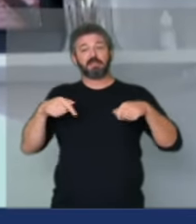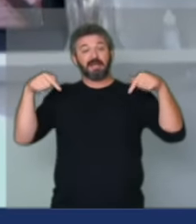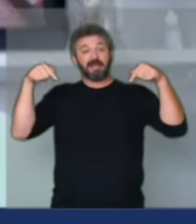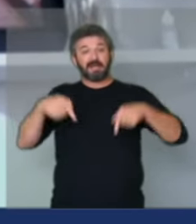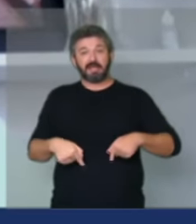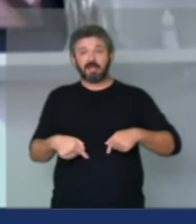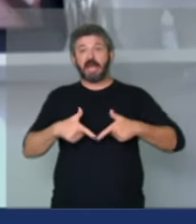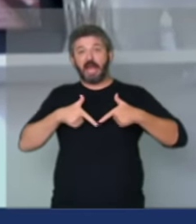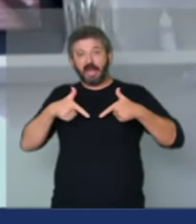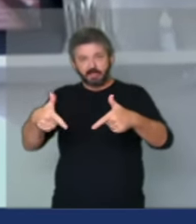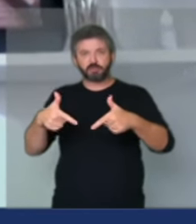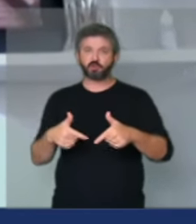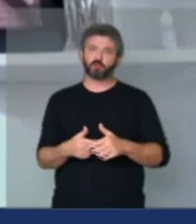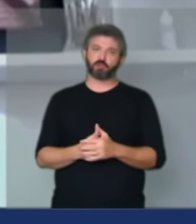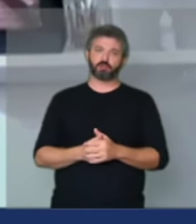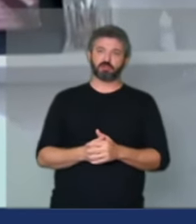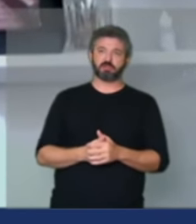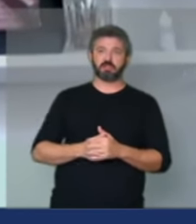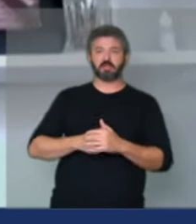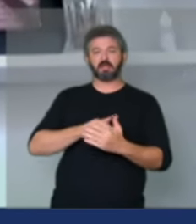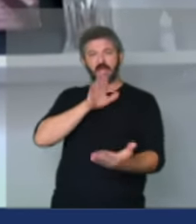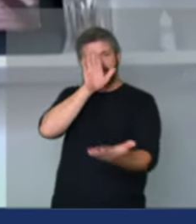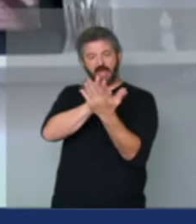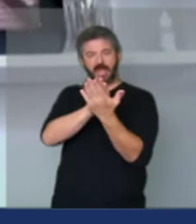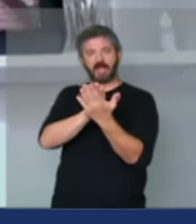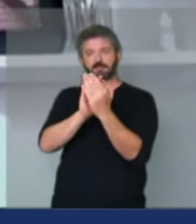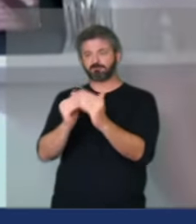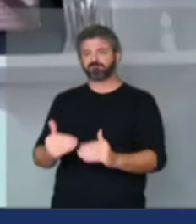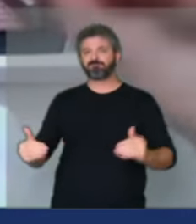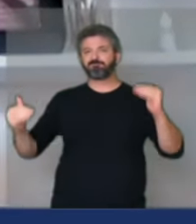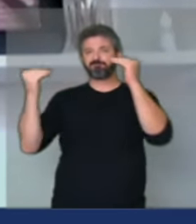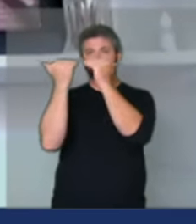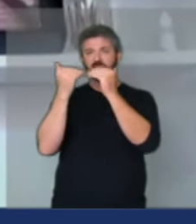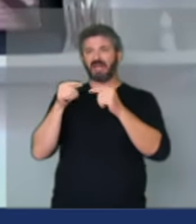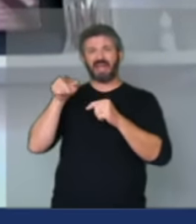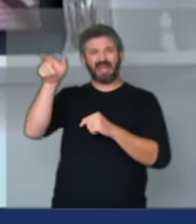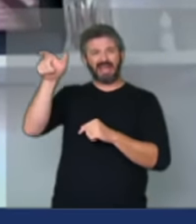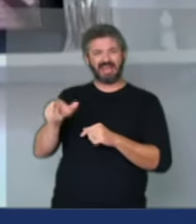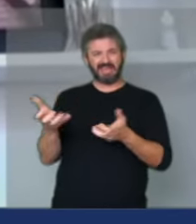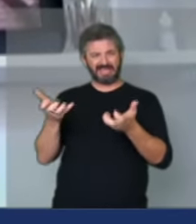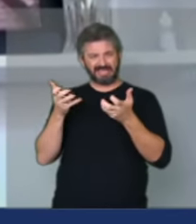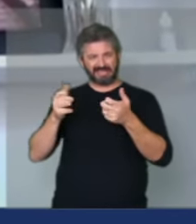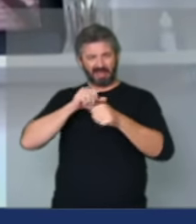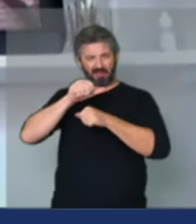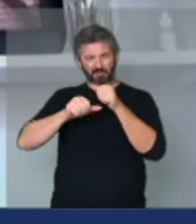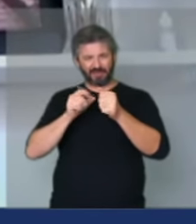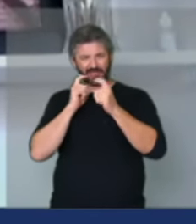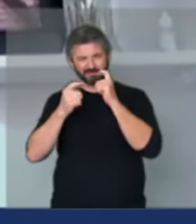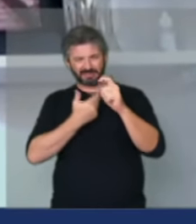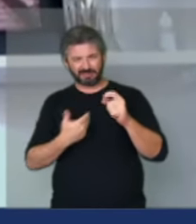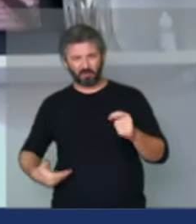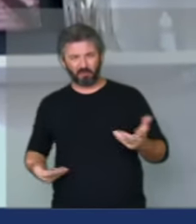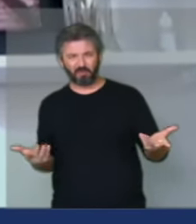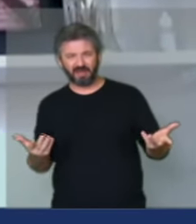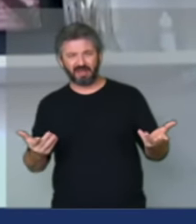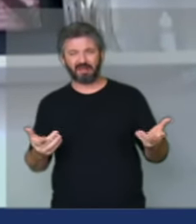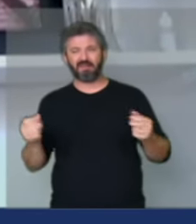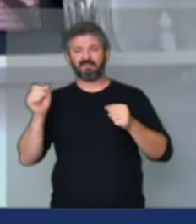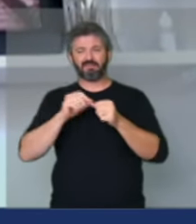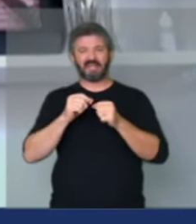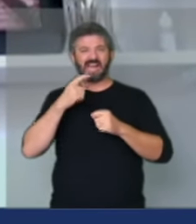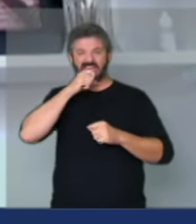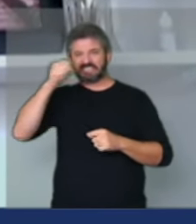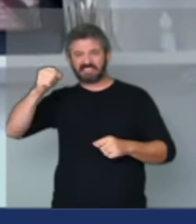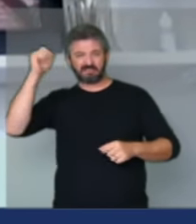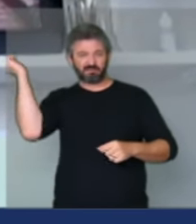atitude uma reação à altura e ele ainda quer fazer reforma administrativa botar granada